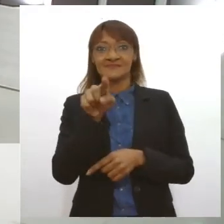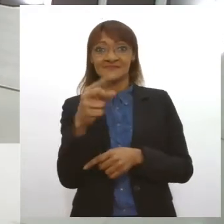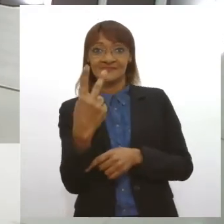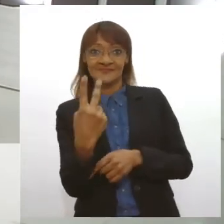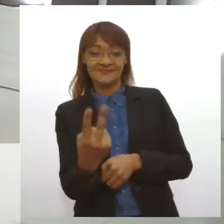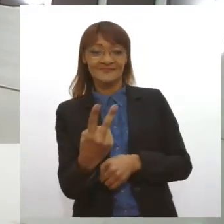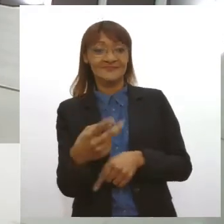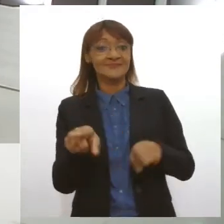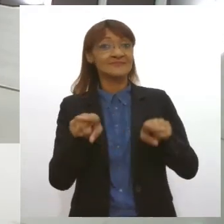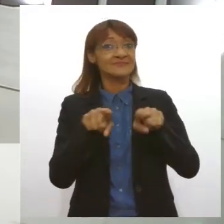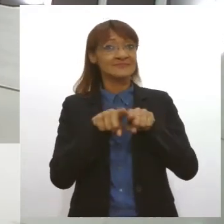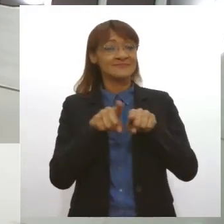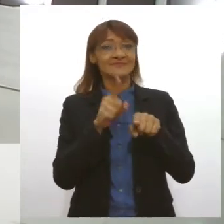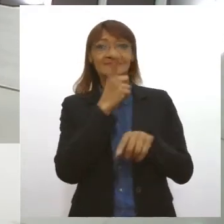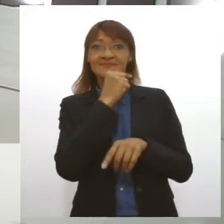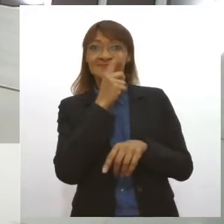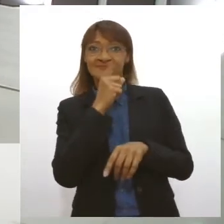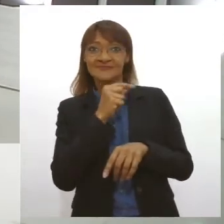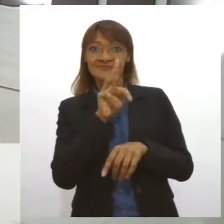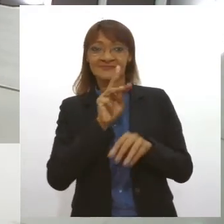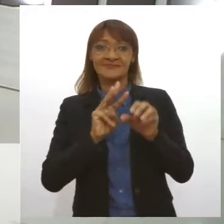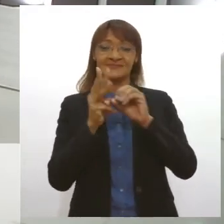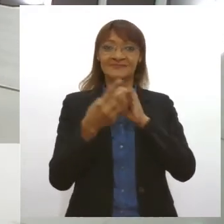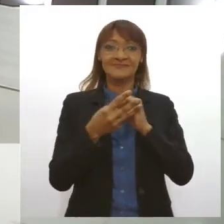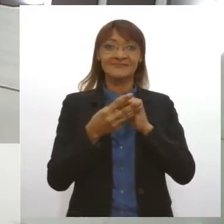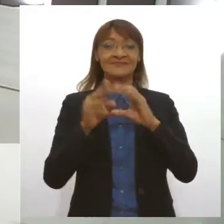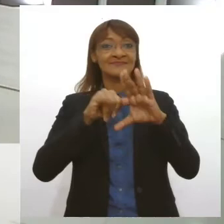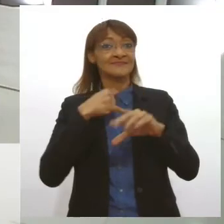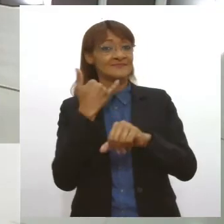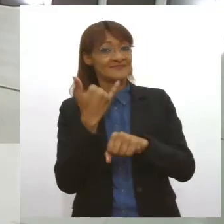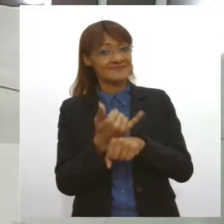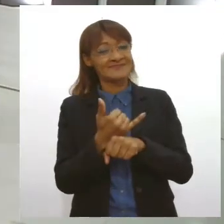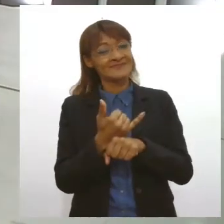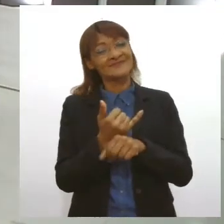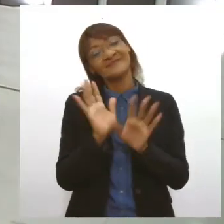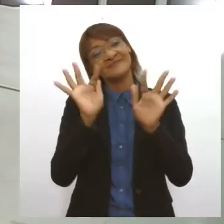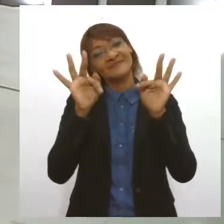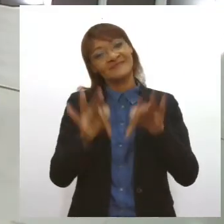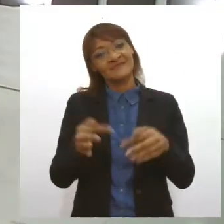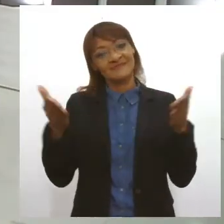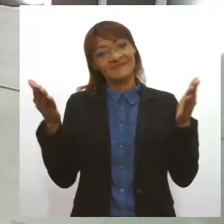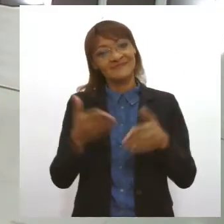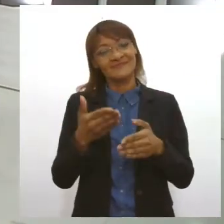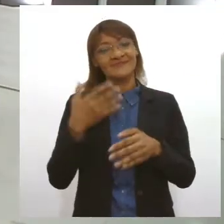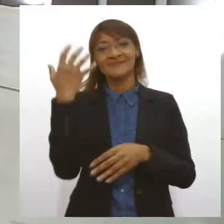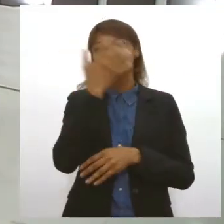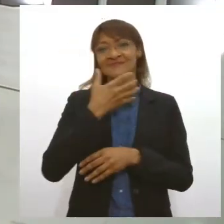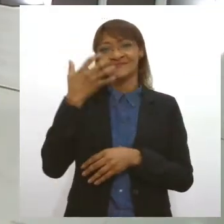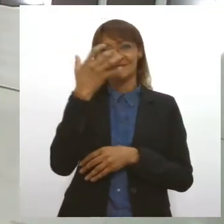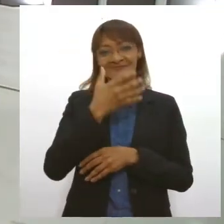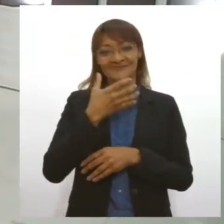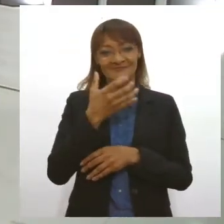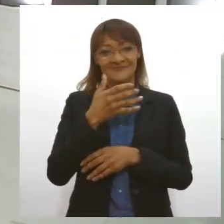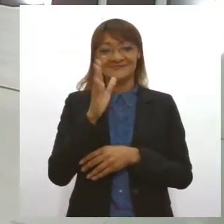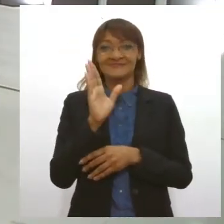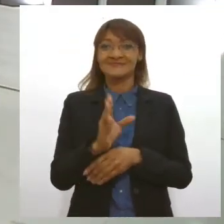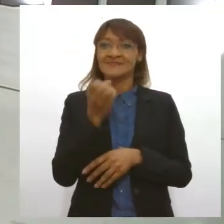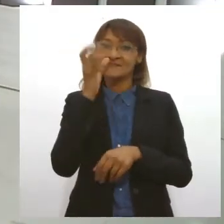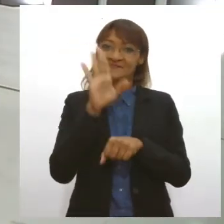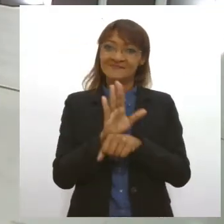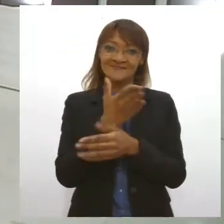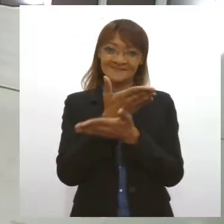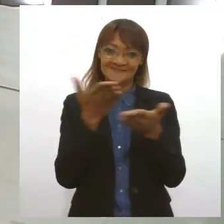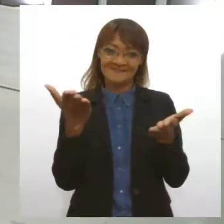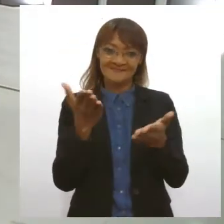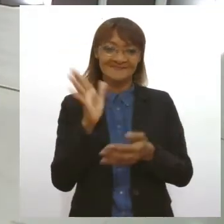.2, no Twitter, arroba TV A Lese, no nosso canal do YouTube. E a gente encerra hoje o som de Elivaldinho do Acordeon. Uma boa tarde para